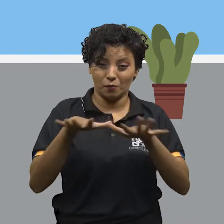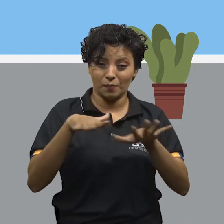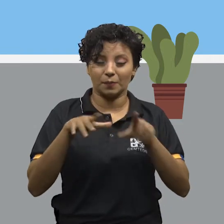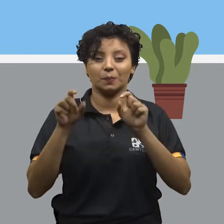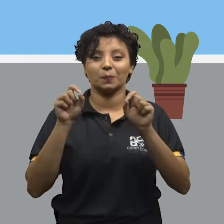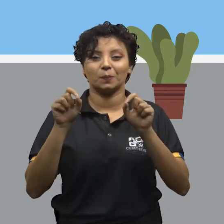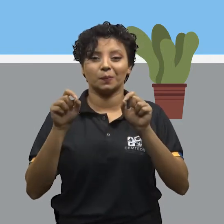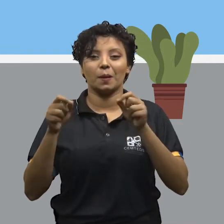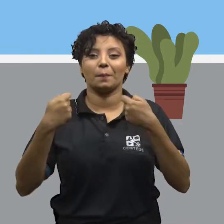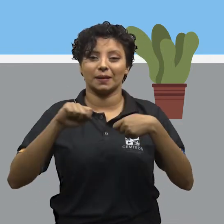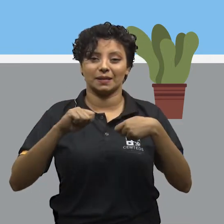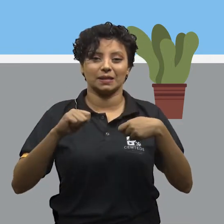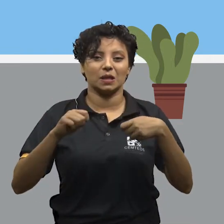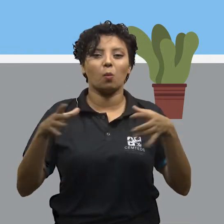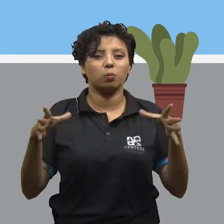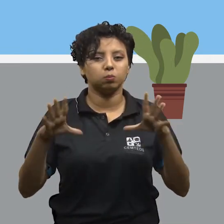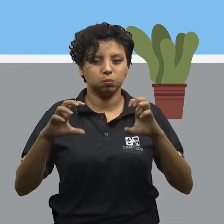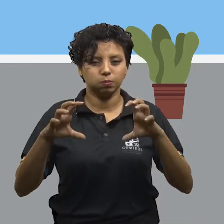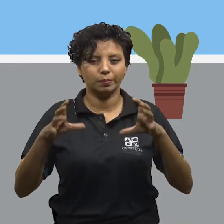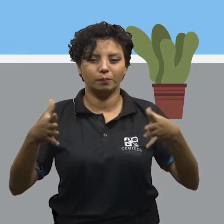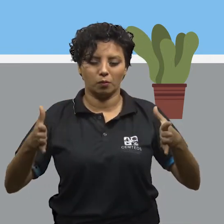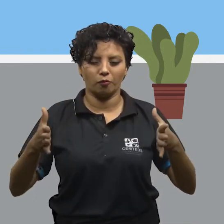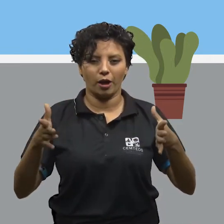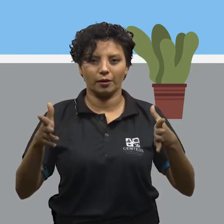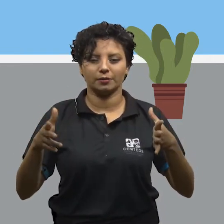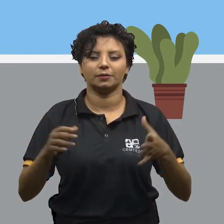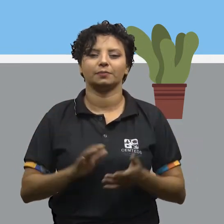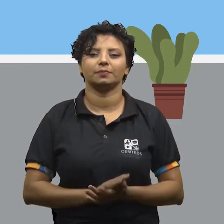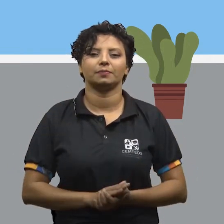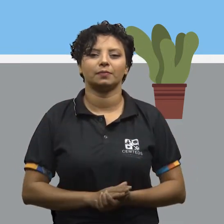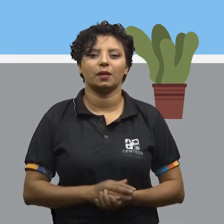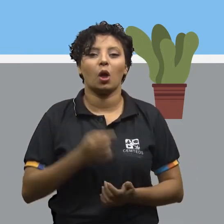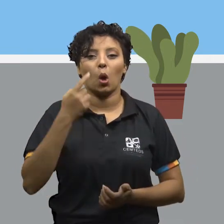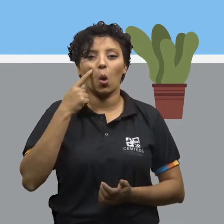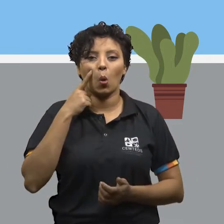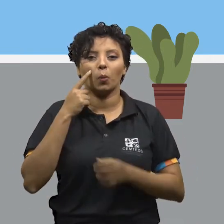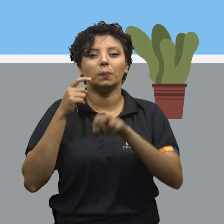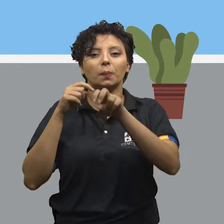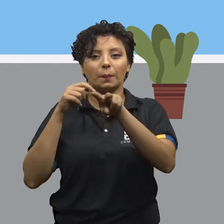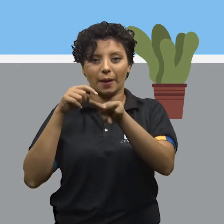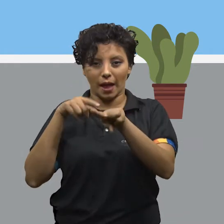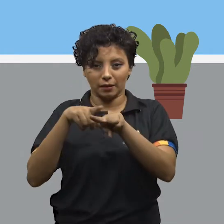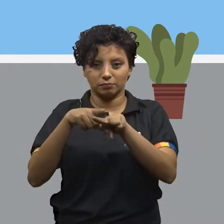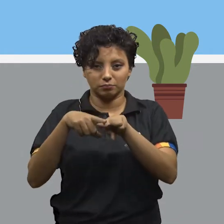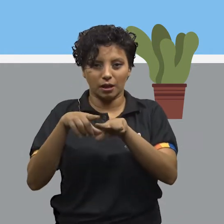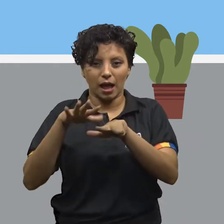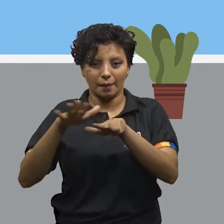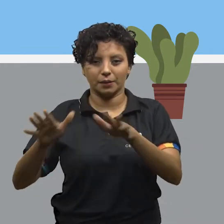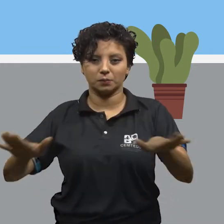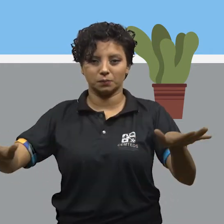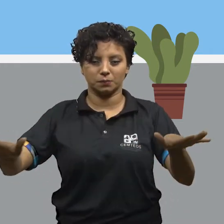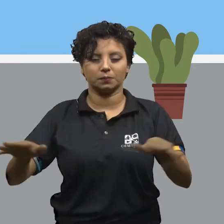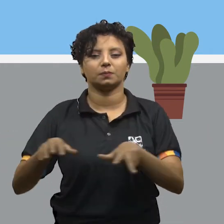movimento, você vai precisar apenas de uma almofada. Combinado? Então, afasta as pernas.